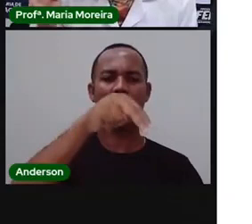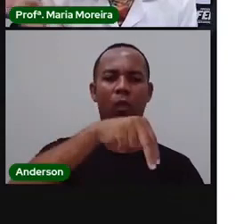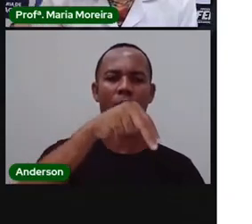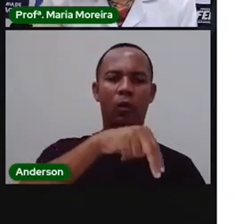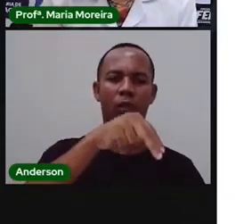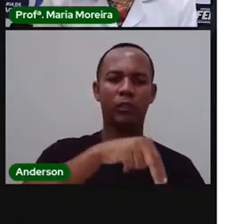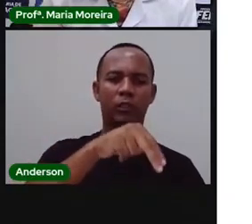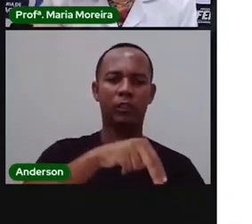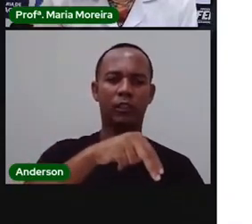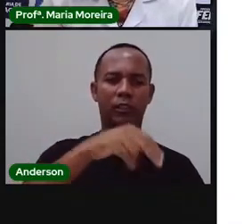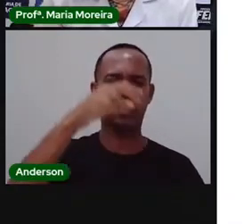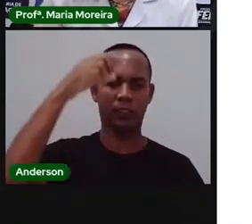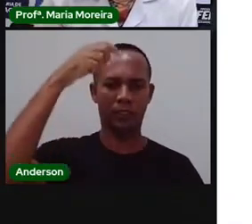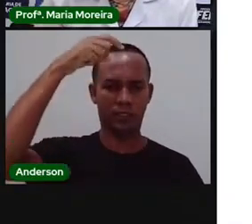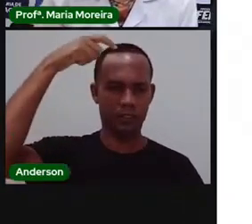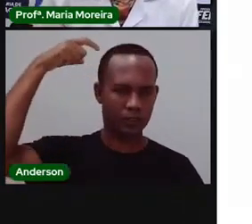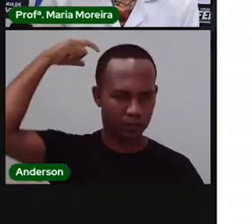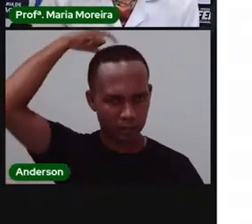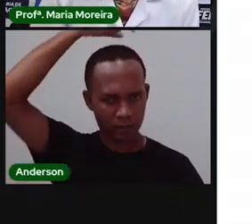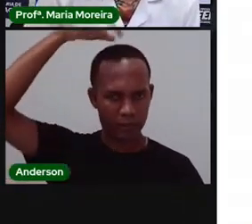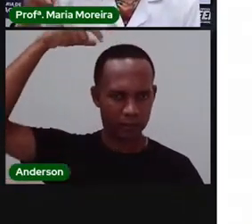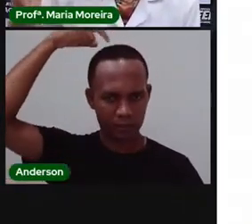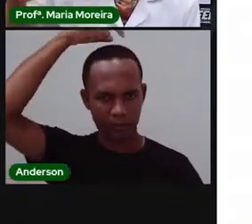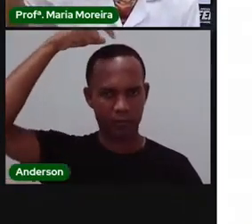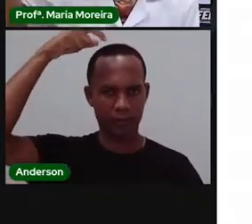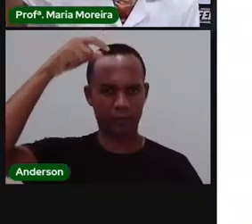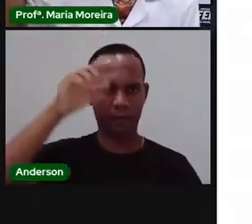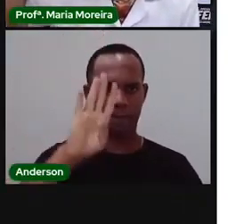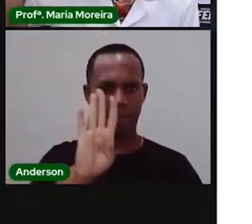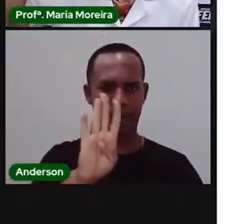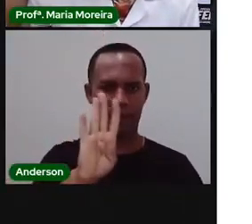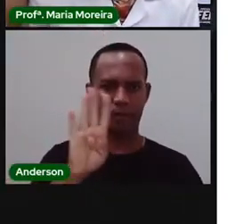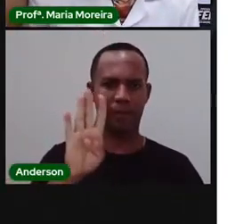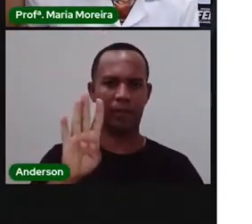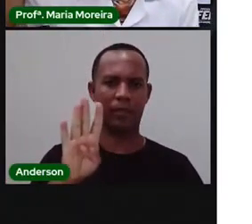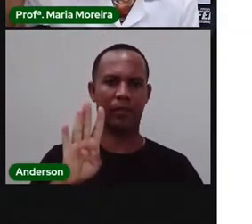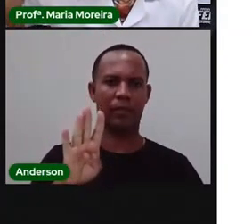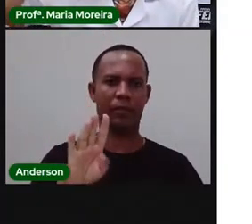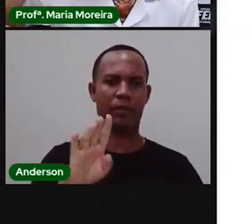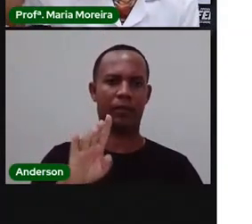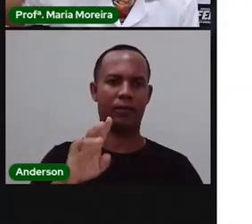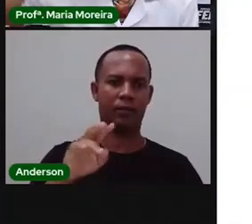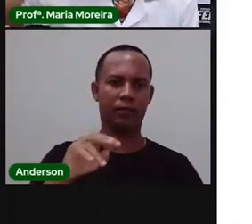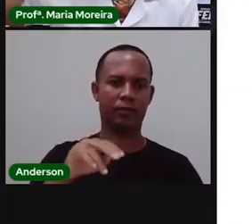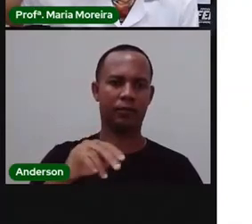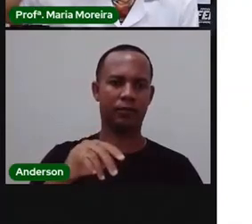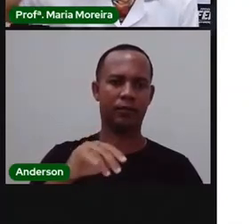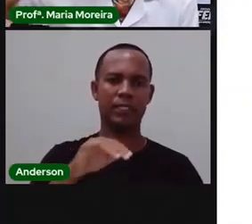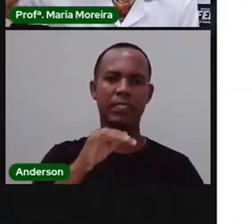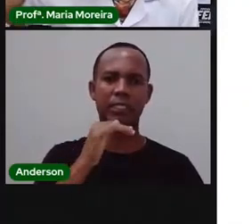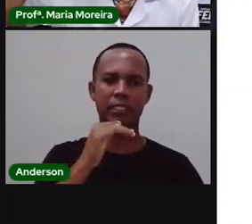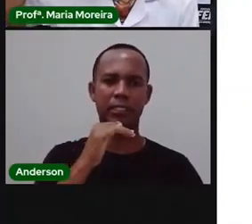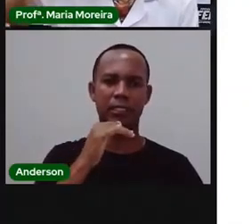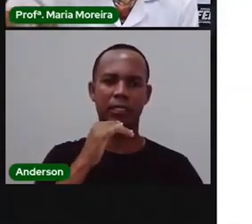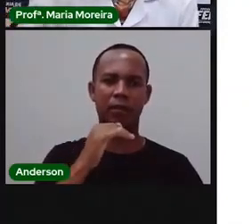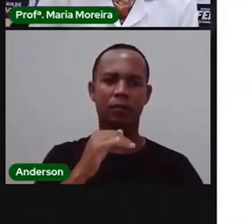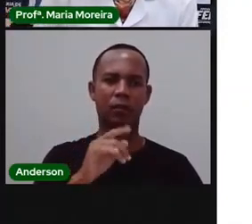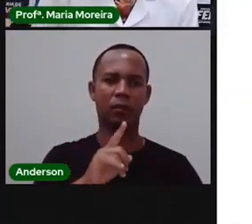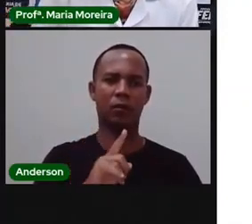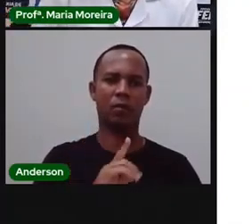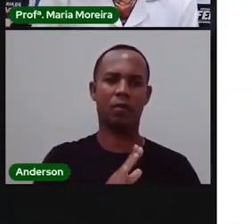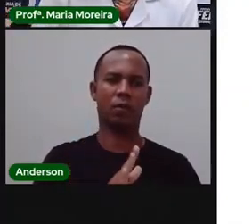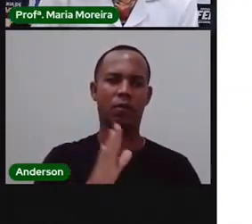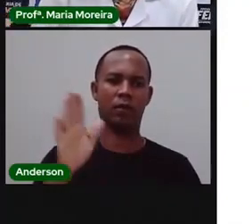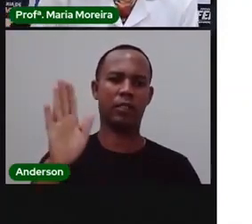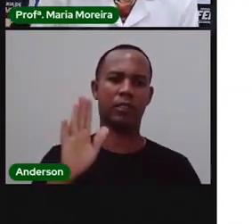Santa Bárbara e Santanópolis, né? BR-116. Norte. Olha, Santa Bárbara e Santanópolis indo pra Serrinha.